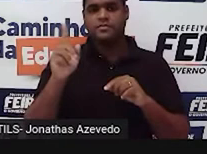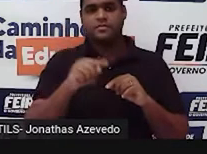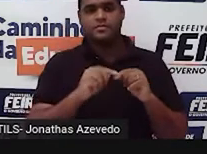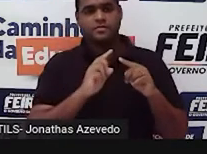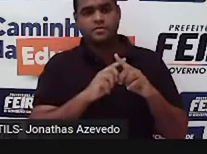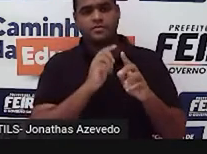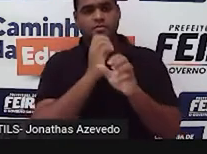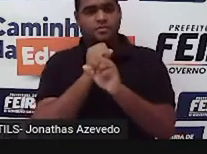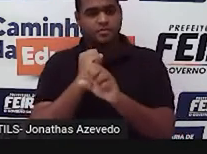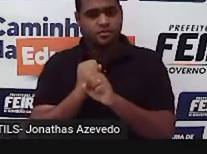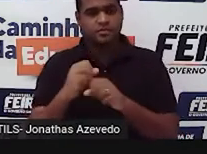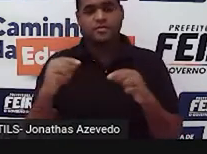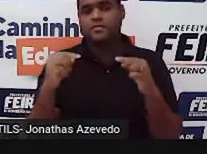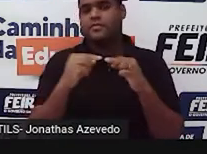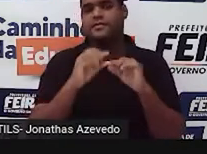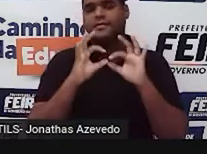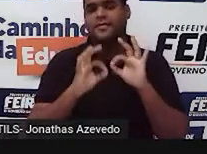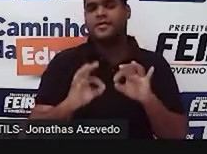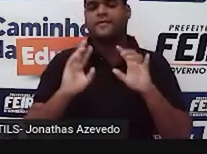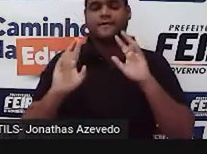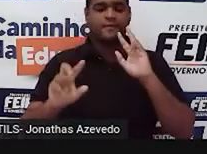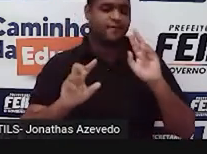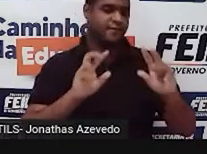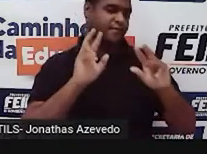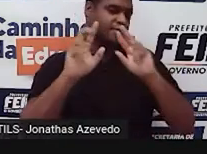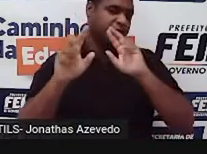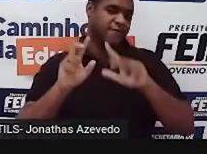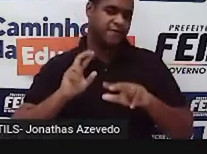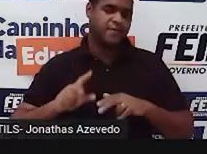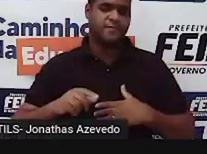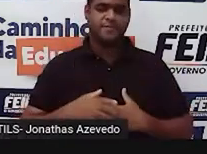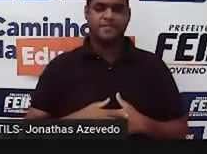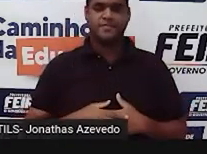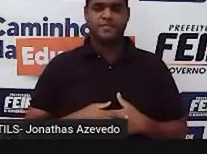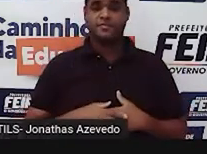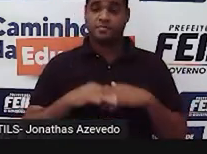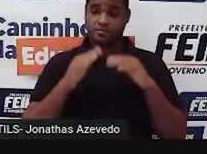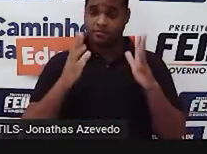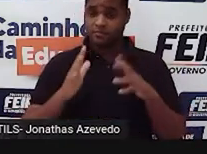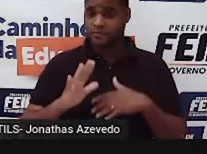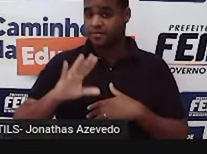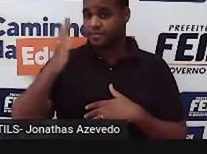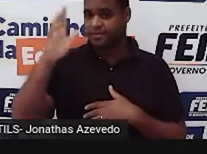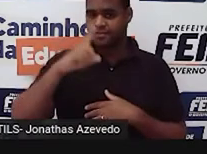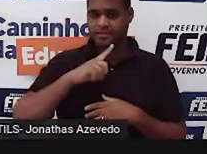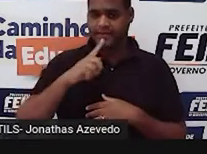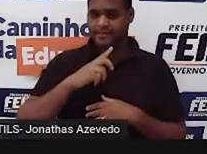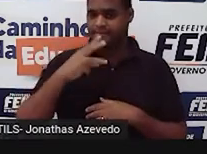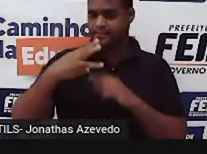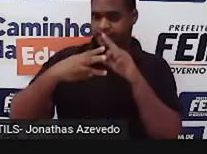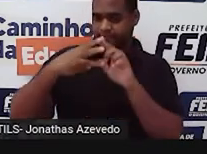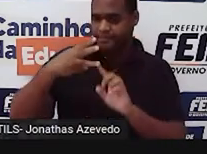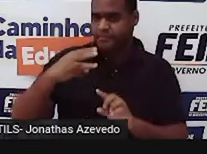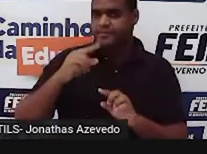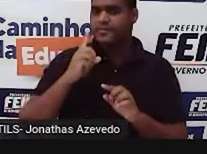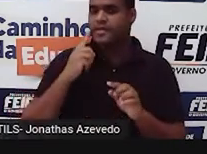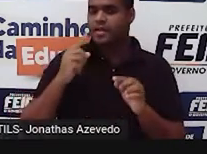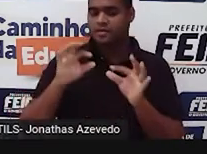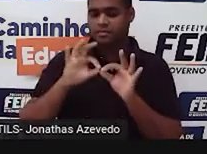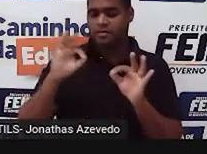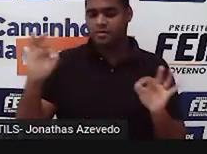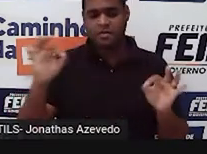são diferentes, tá? Quando isso acontece, os três lados com tamanhos